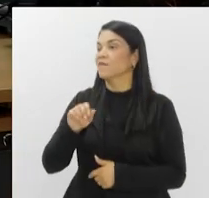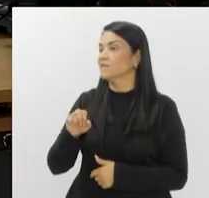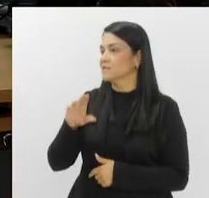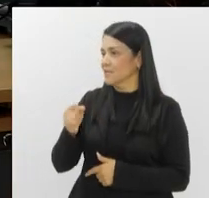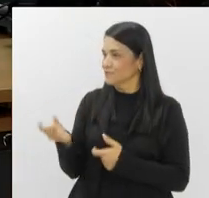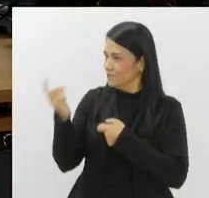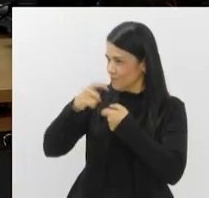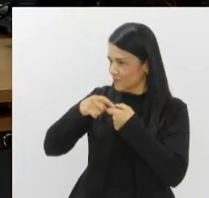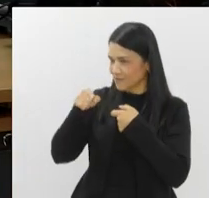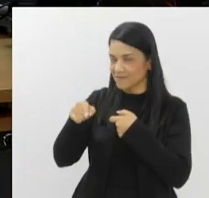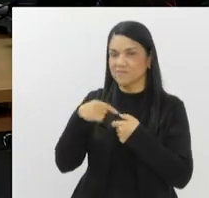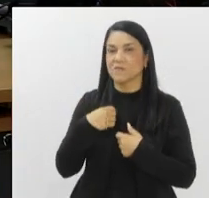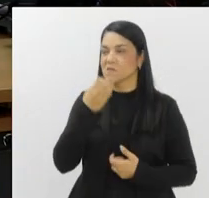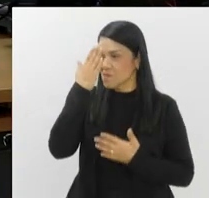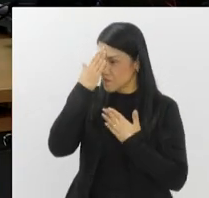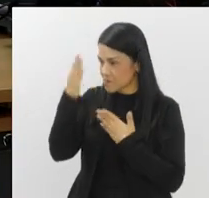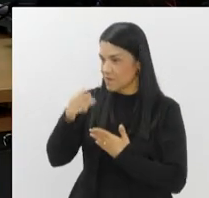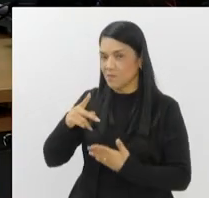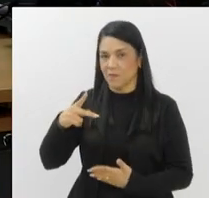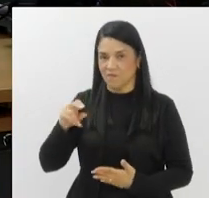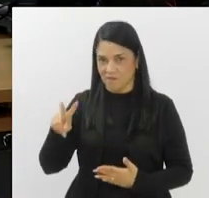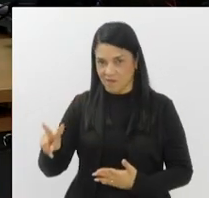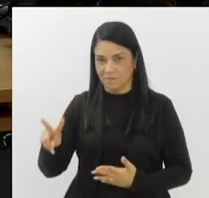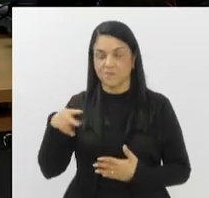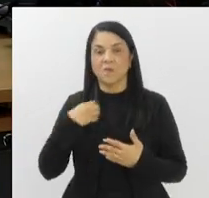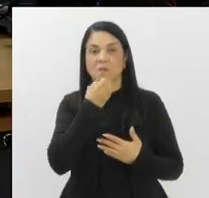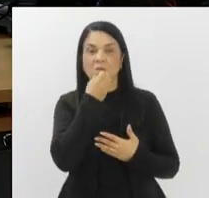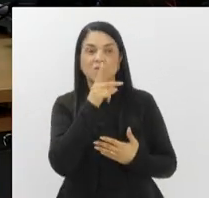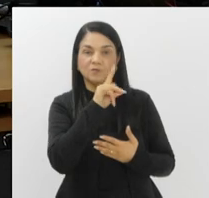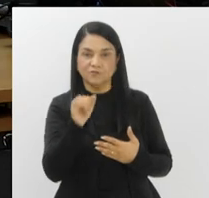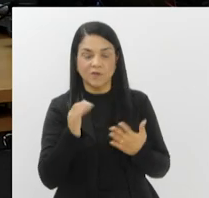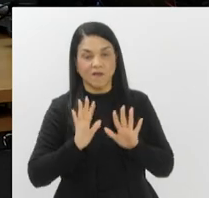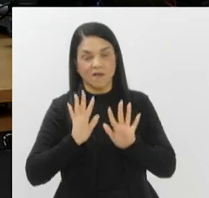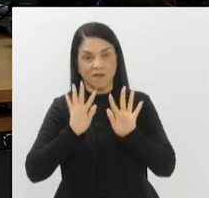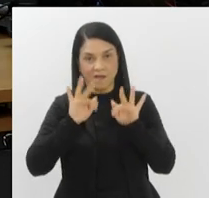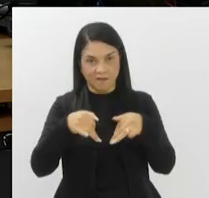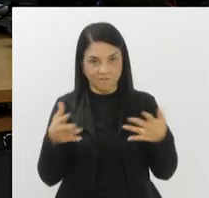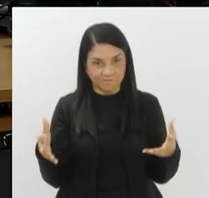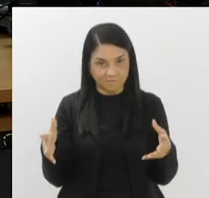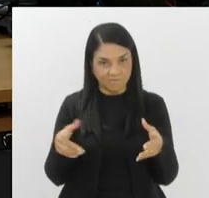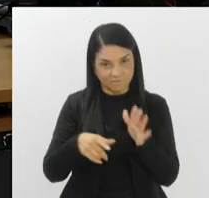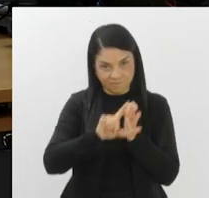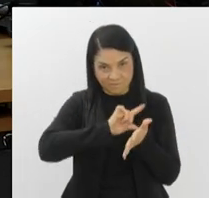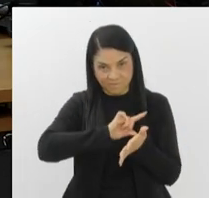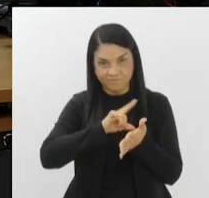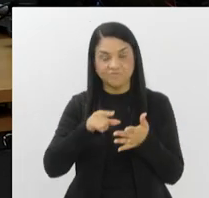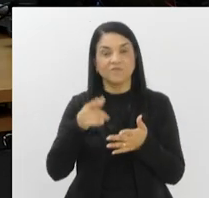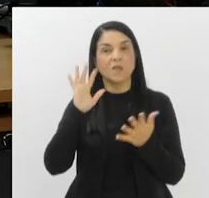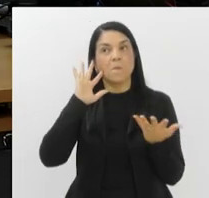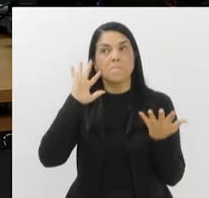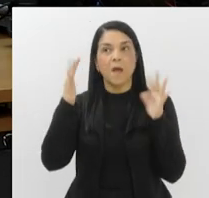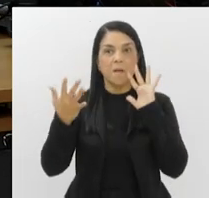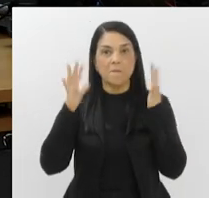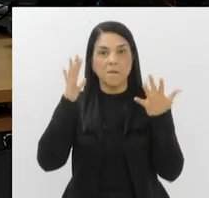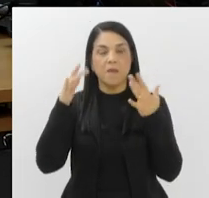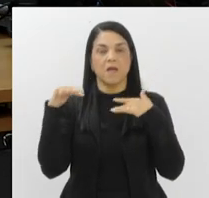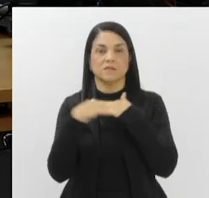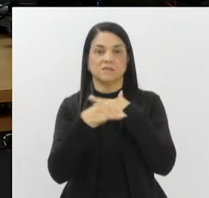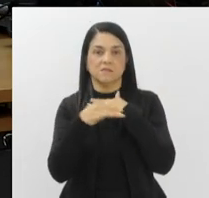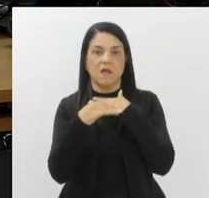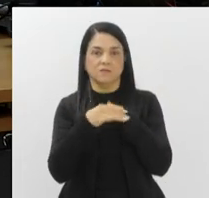Obrigado, PV. Bom dia para você. E antes de encerrar, vamos dar uma olhada no tempo em algumas cidades do Estado.